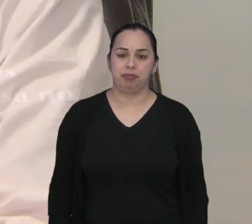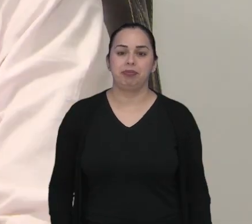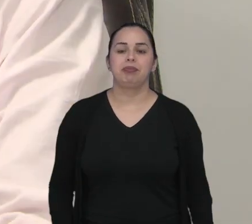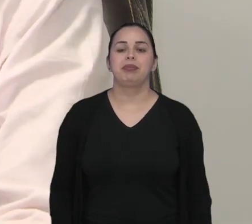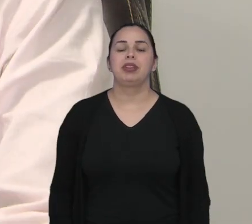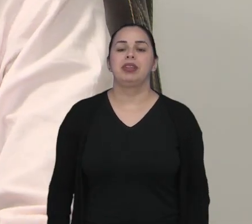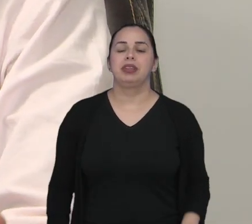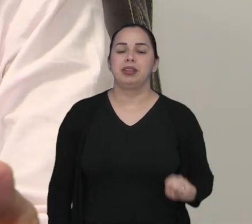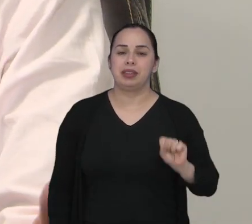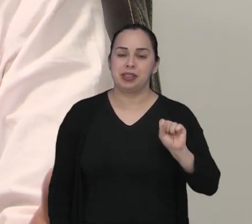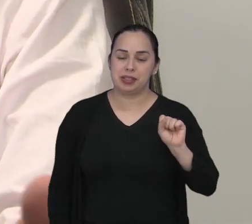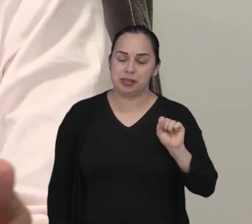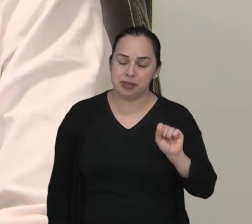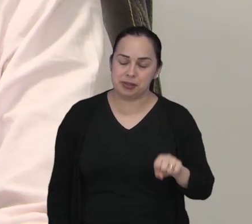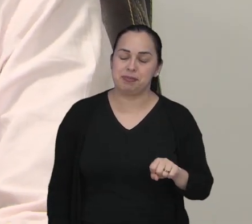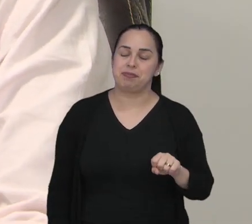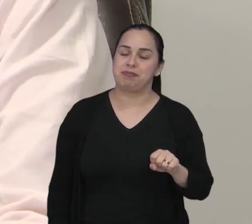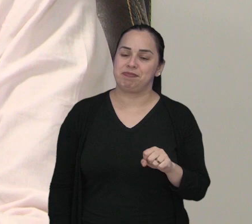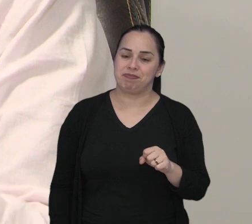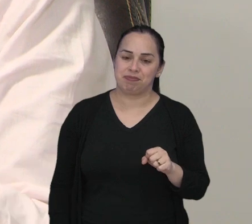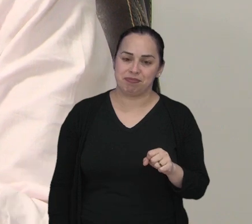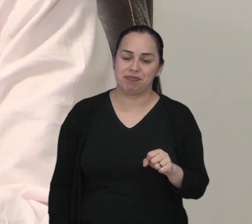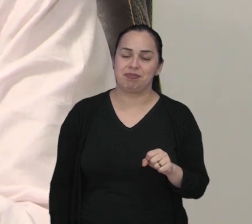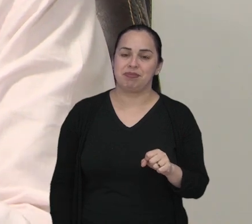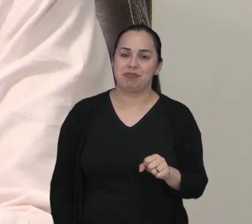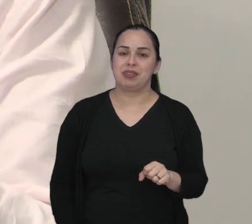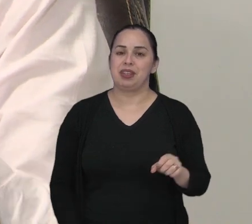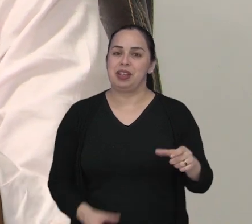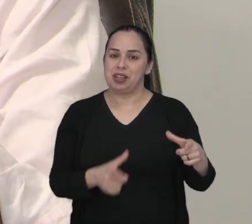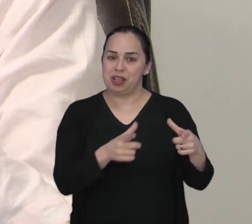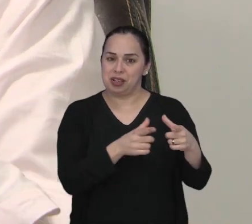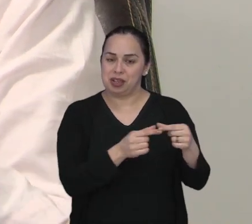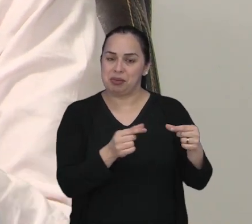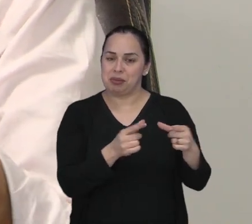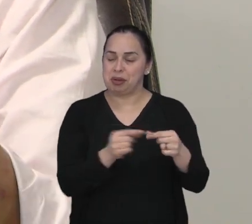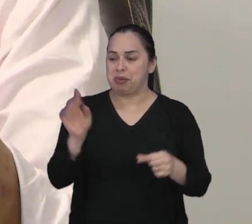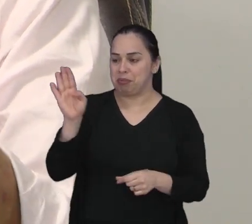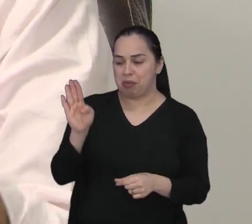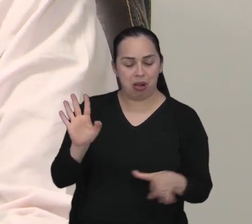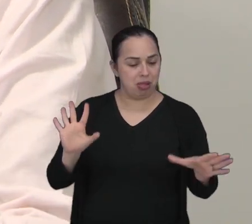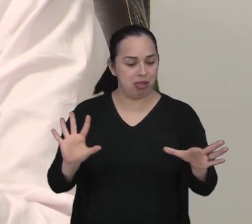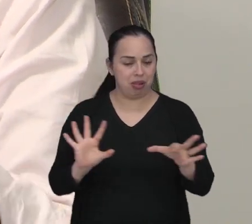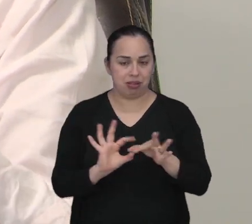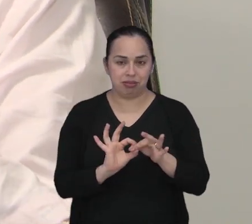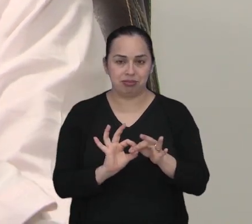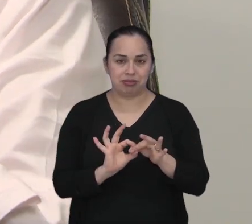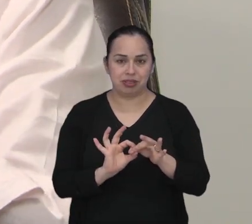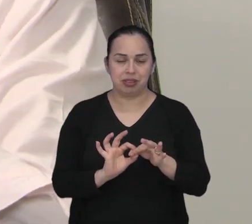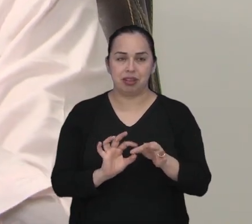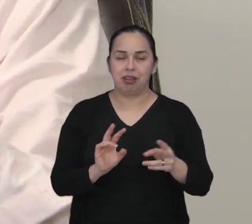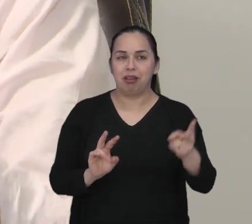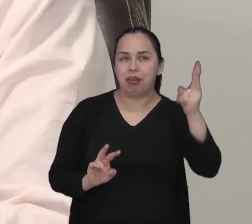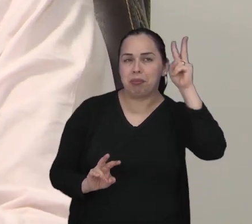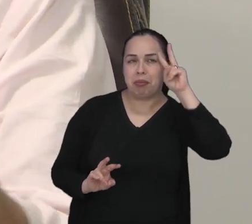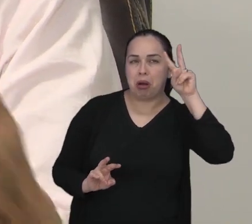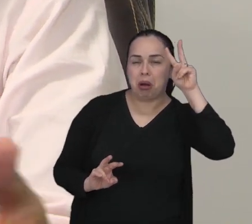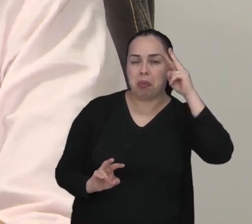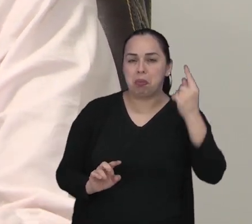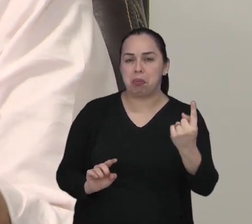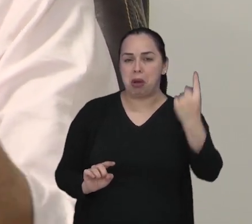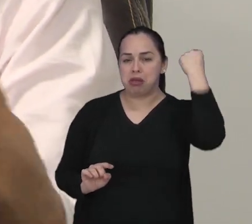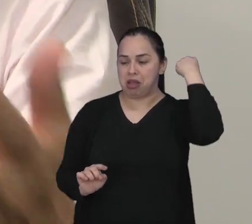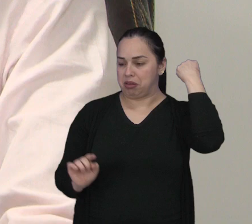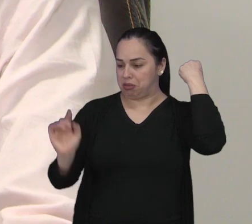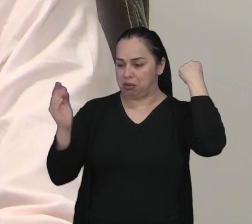Sim, isso que faz a integração da memória do passado com o presente. Então, o